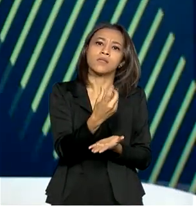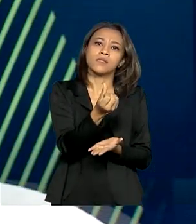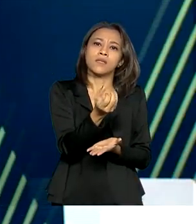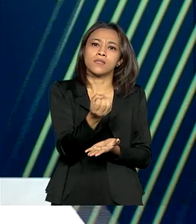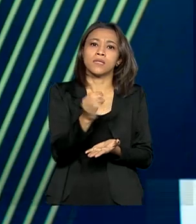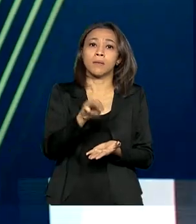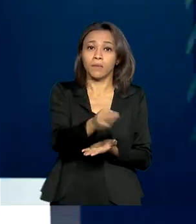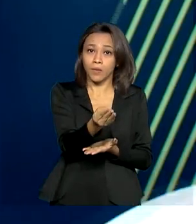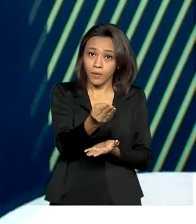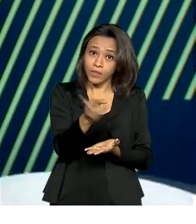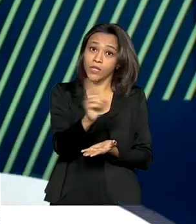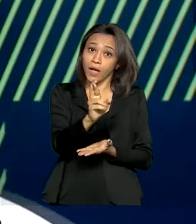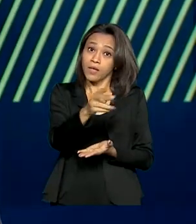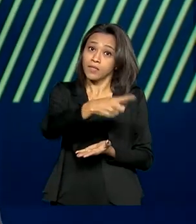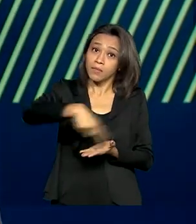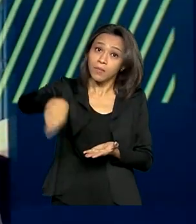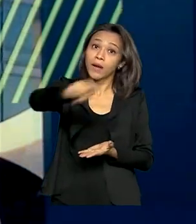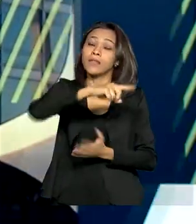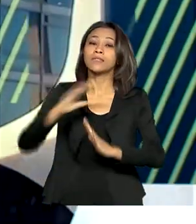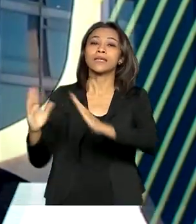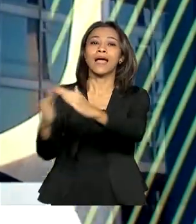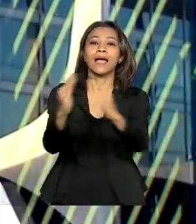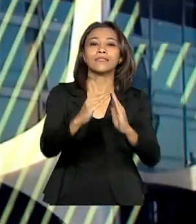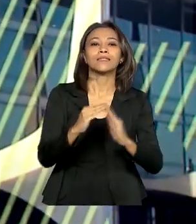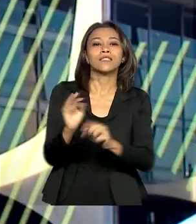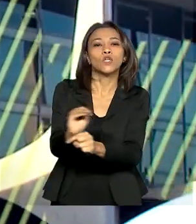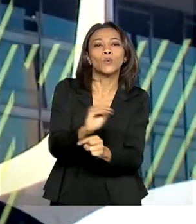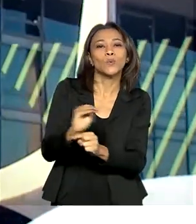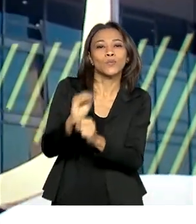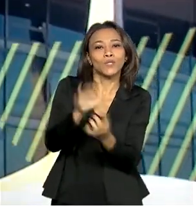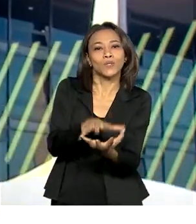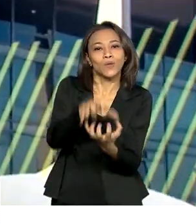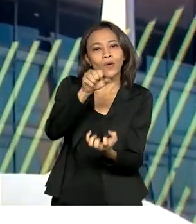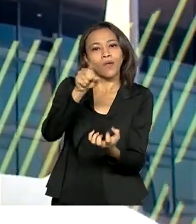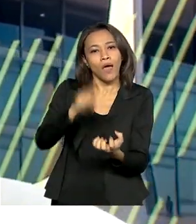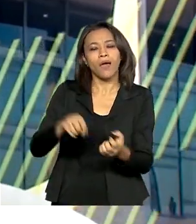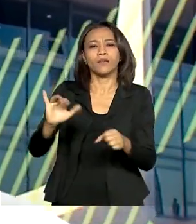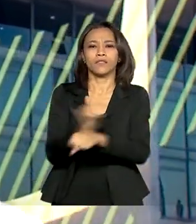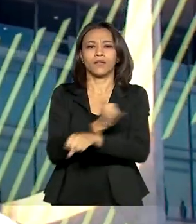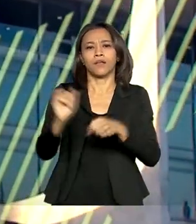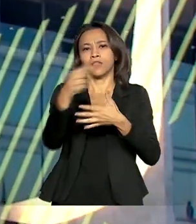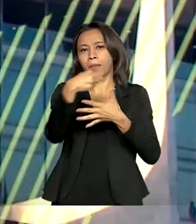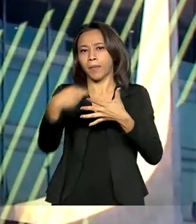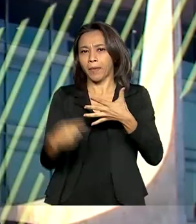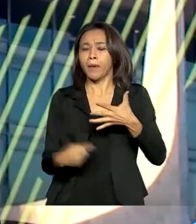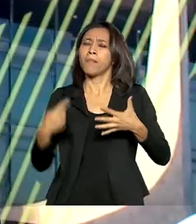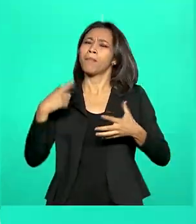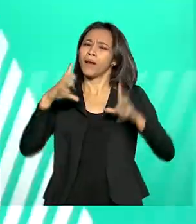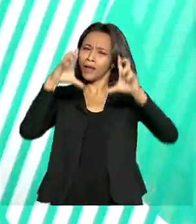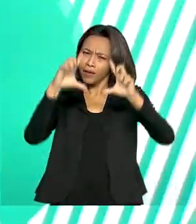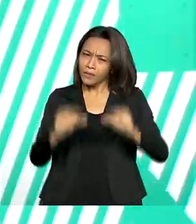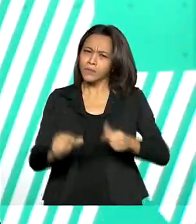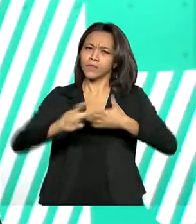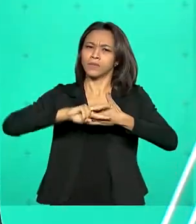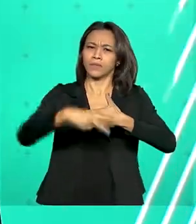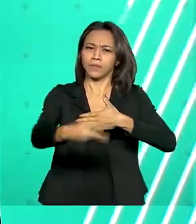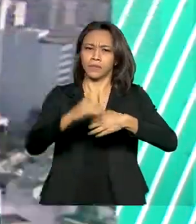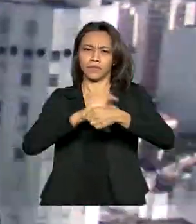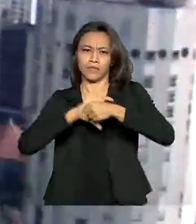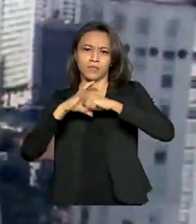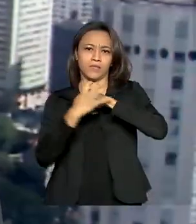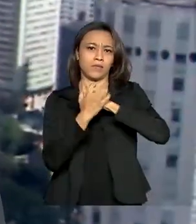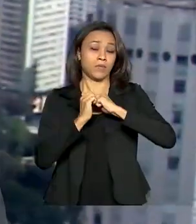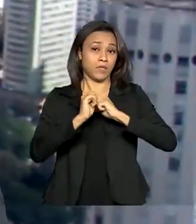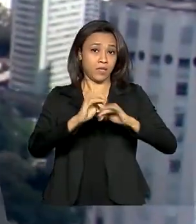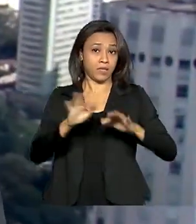às instituições de acolhimento de idosos como parte das ações para minimizar os efeitos da pandemia do novo coronavírus. A